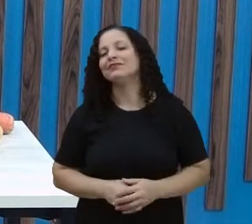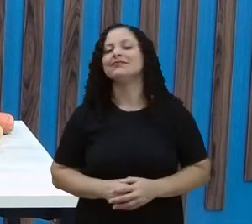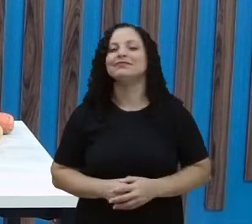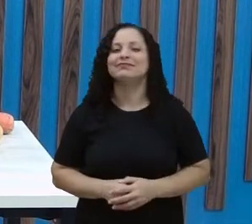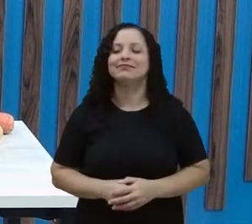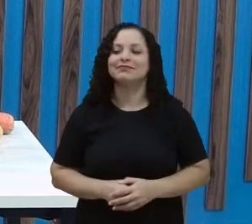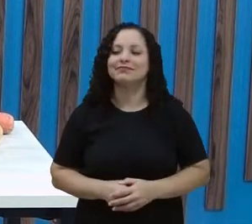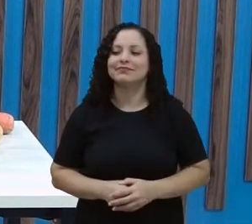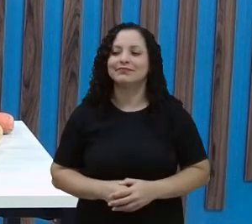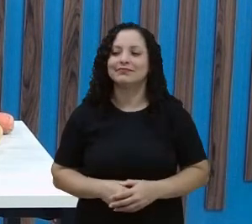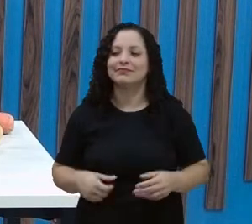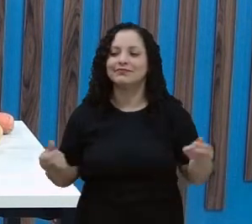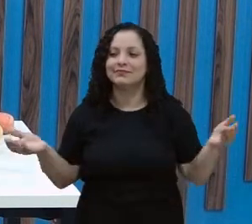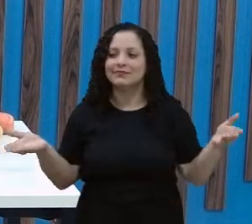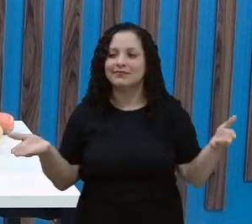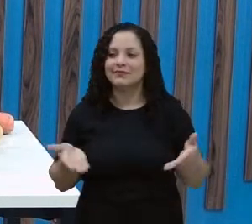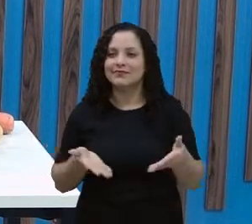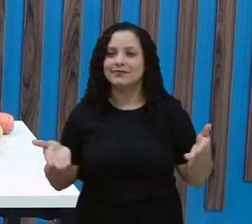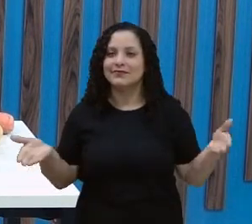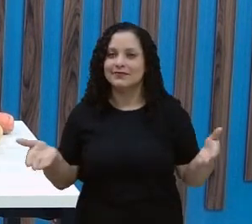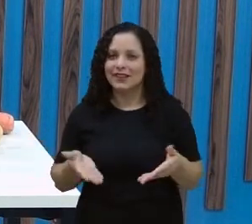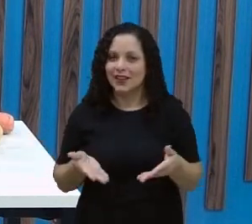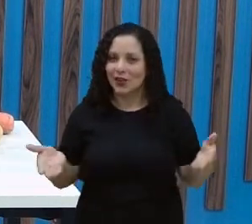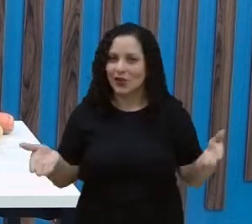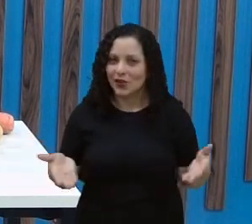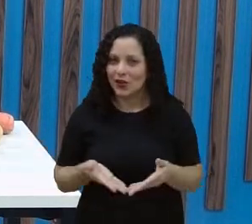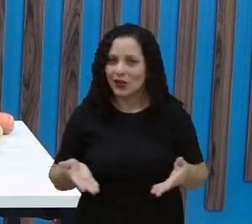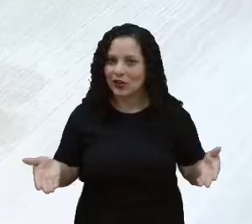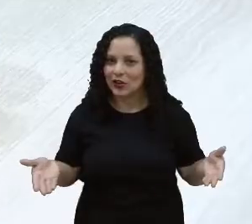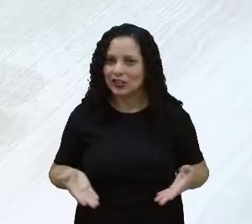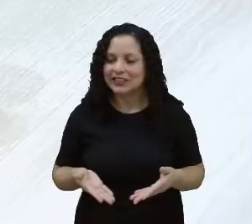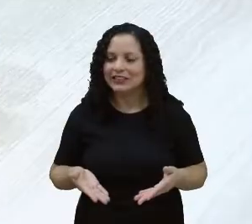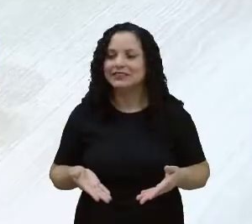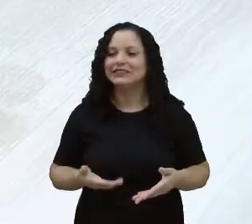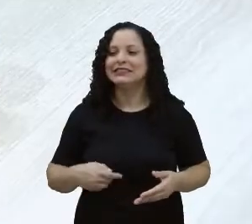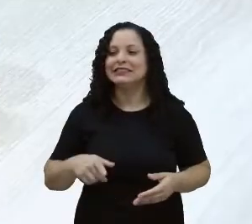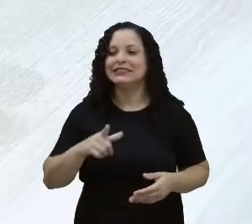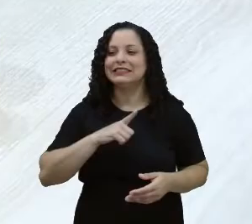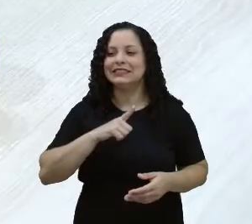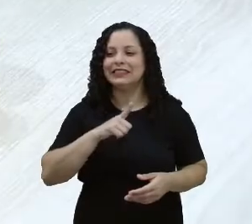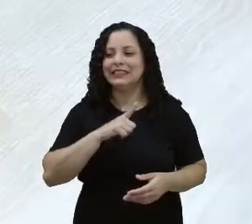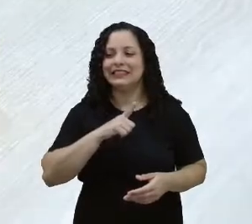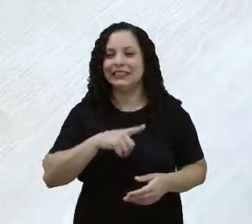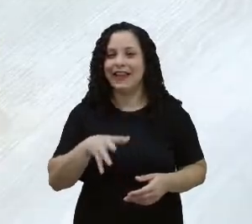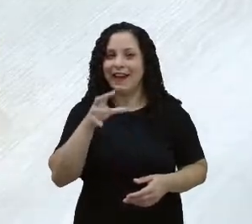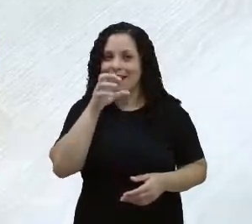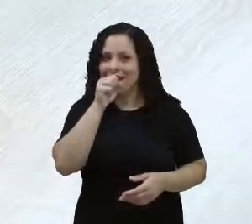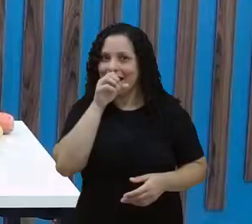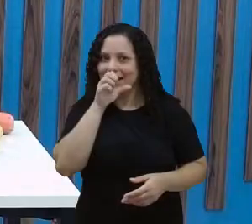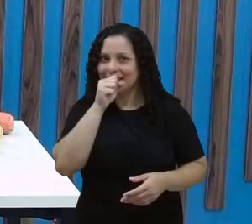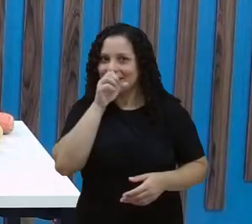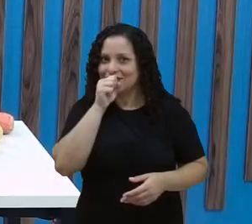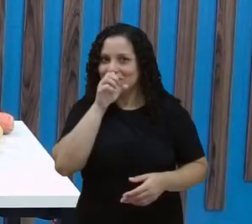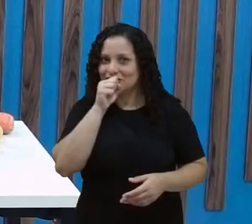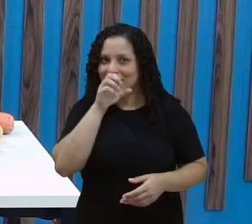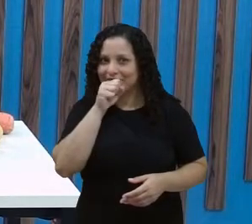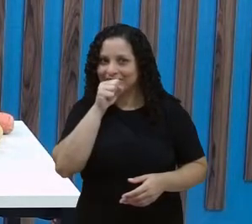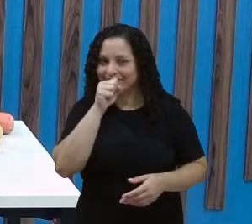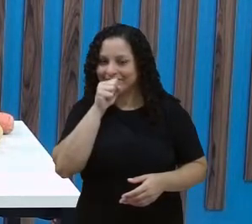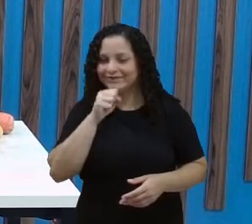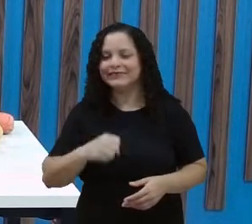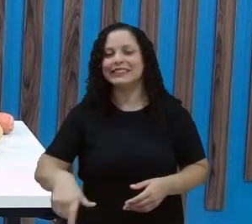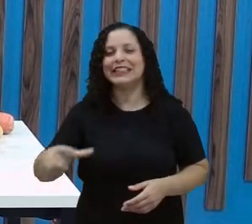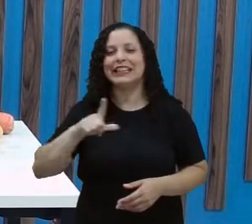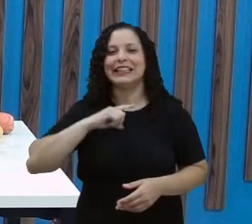mas me lembrou que dentro tem um líquidozinho, né? Eita, me pegou agora. Agora eu vou pesar a laranja cravo. A laranja cravo